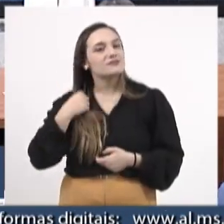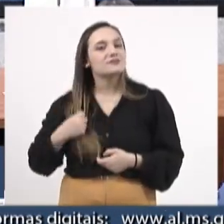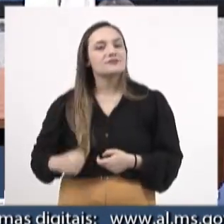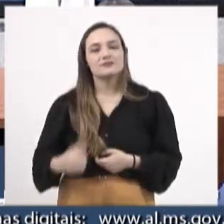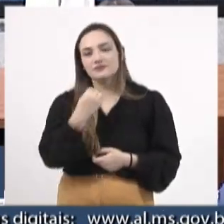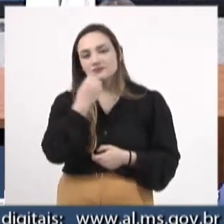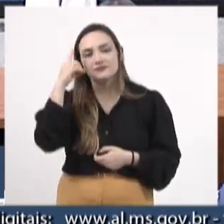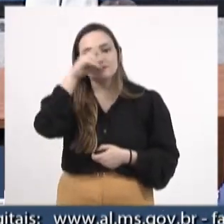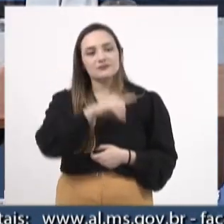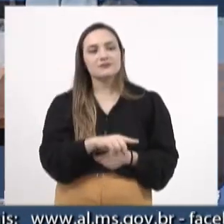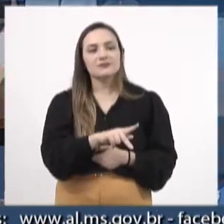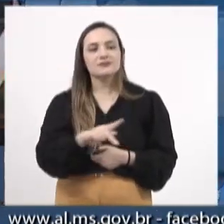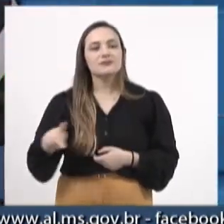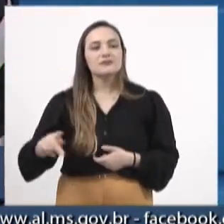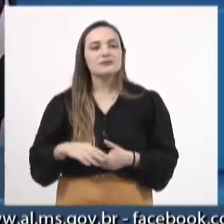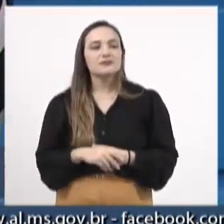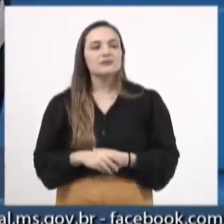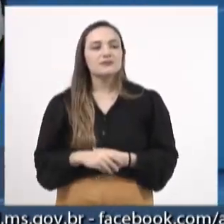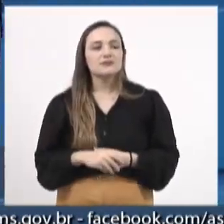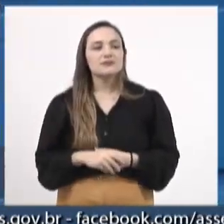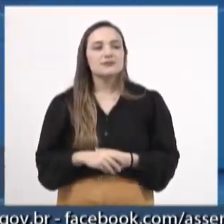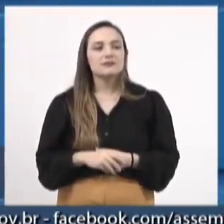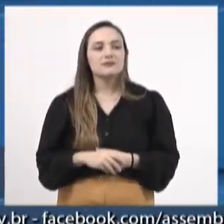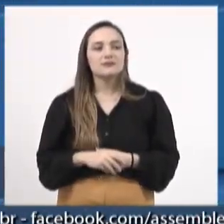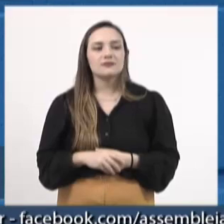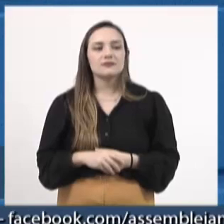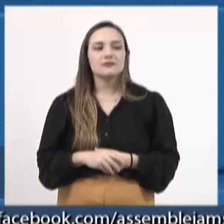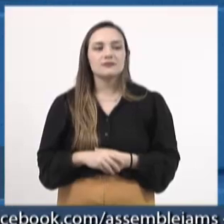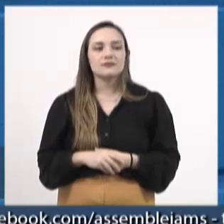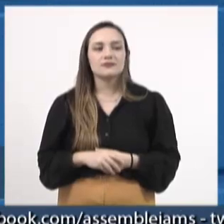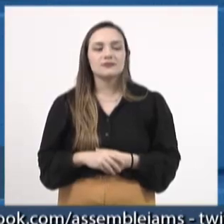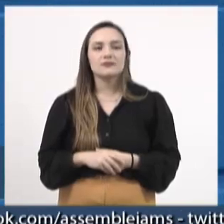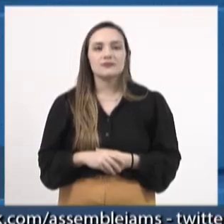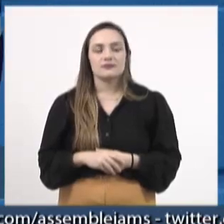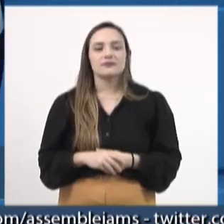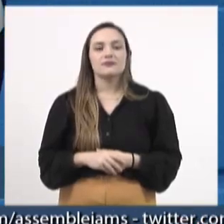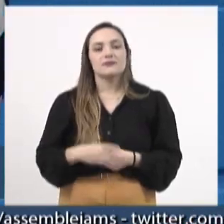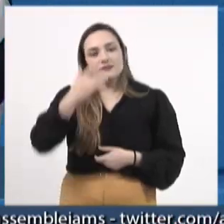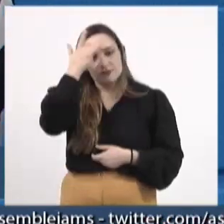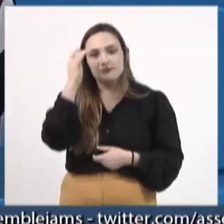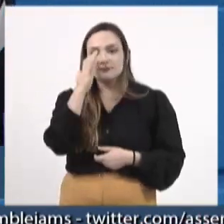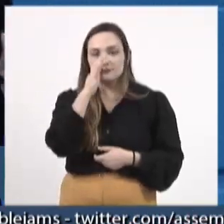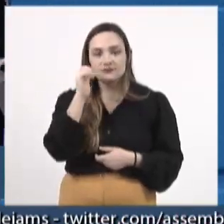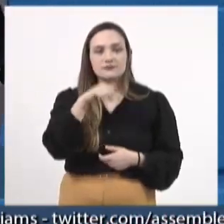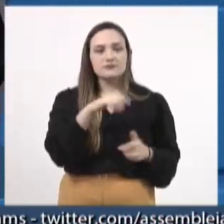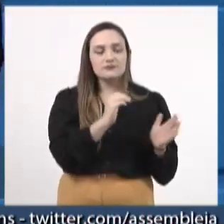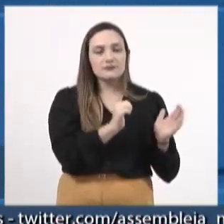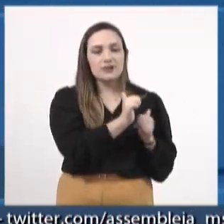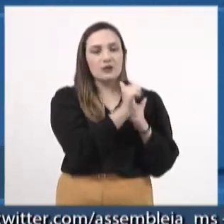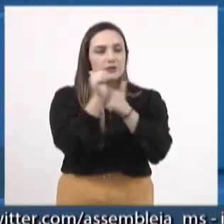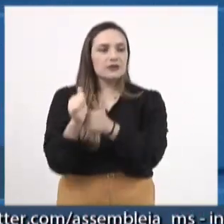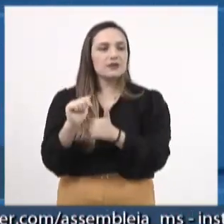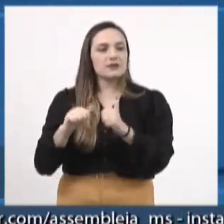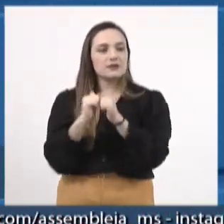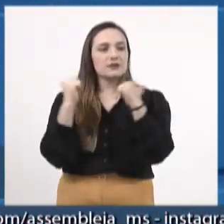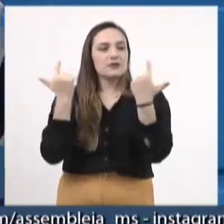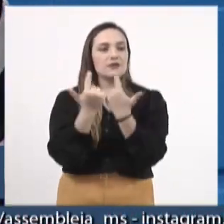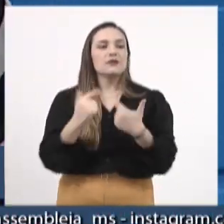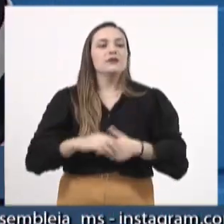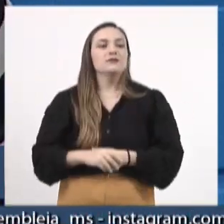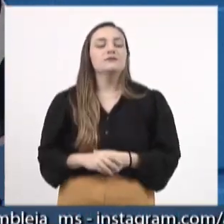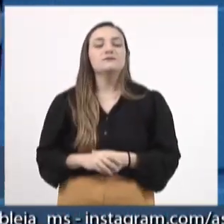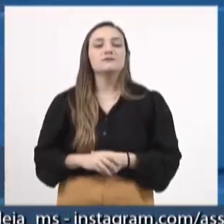Bom dia, presidente, nobres pares, público que nos acompanha nesta Casa de Leis e pela TV Assembleia.